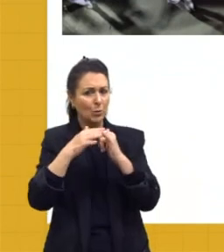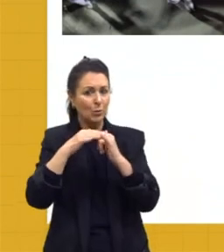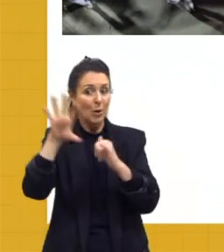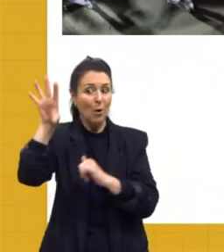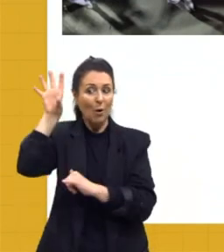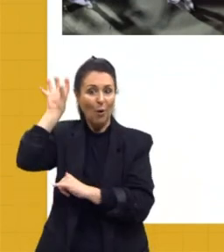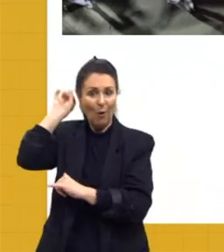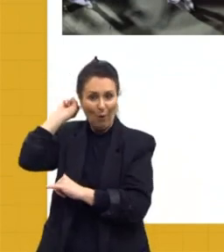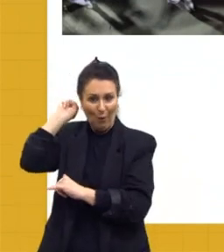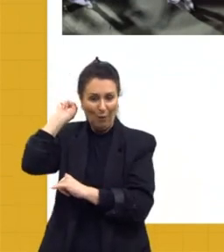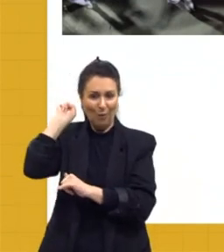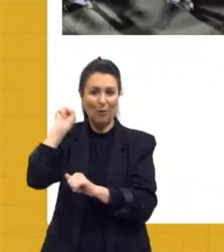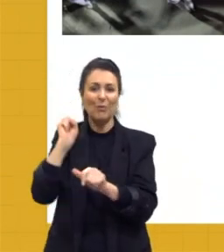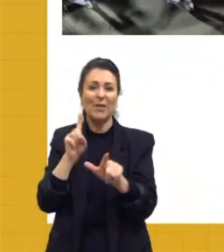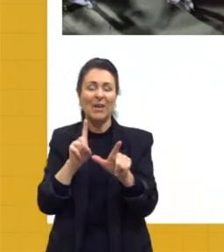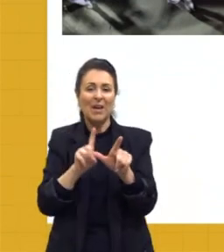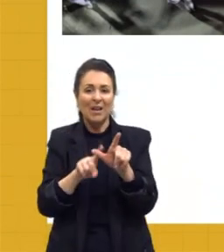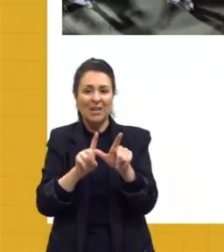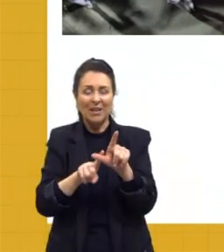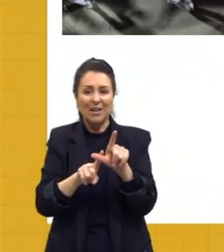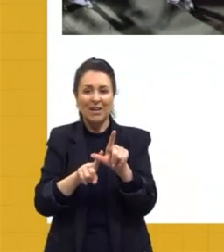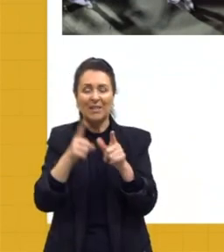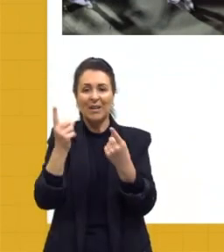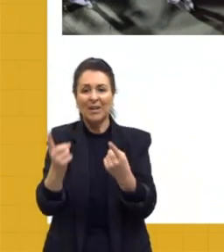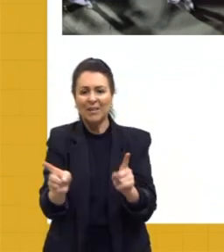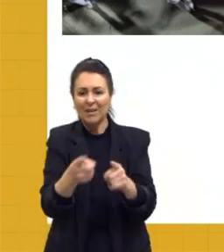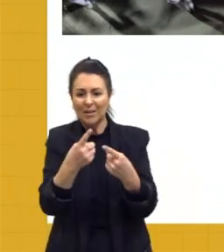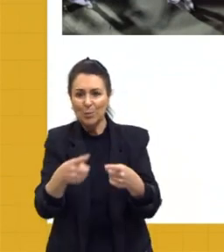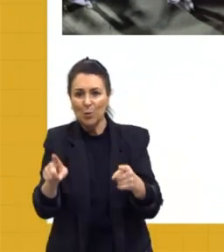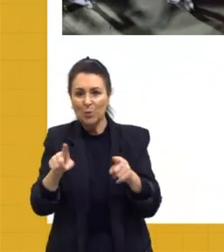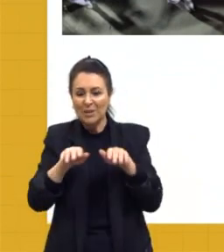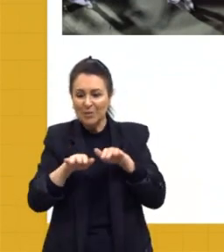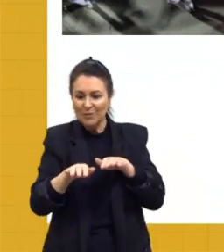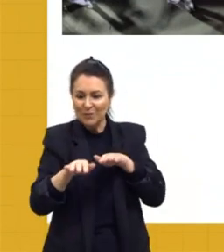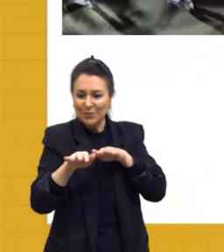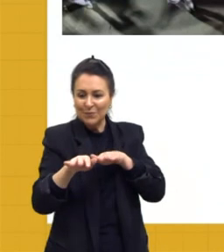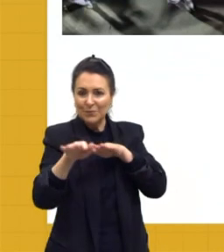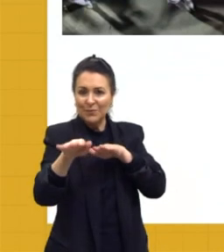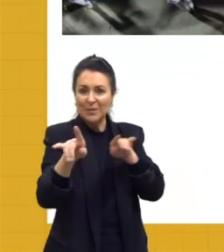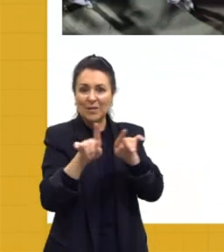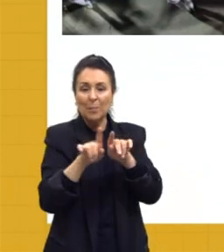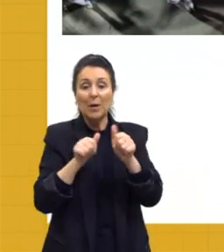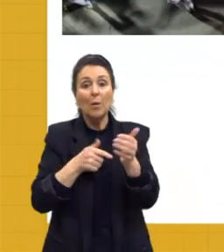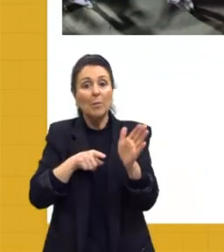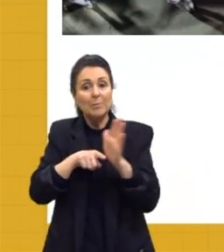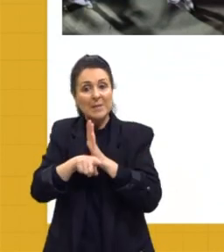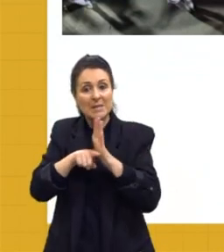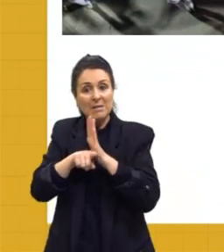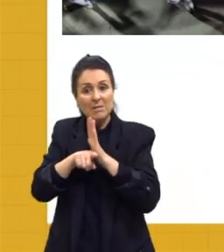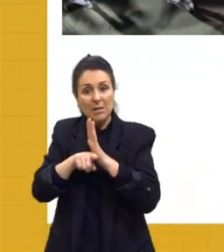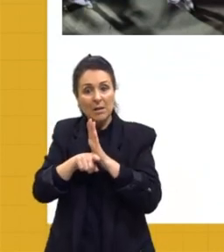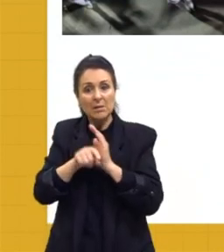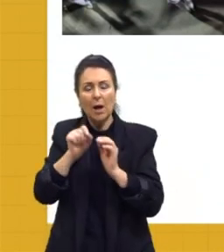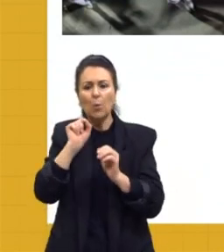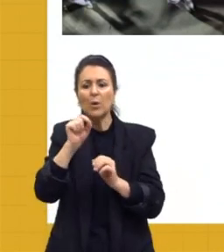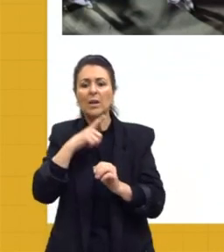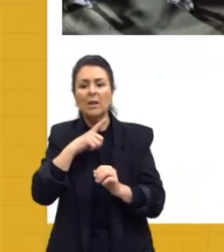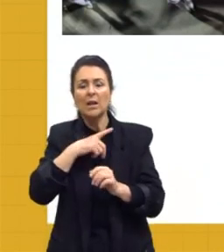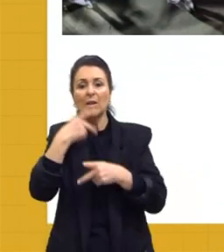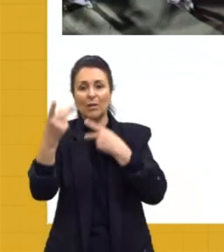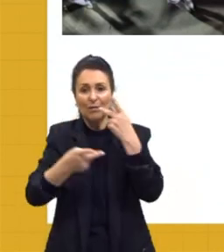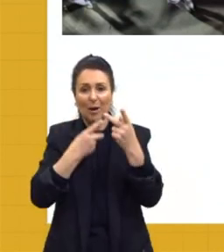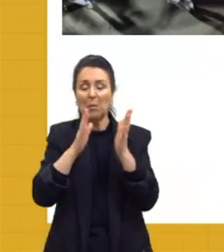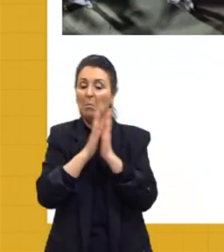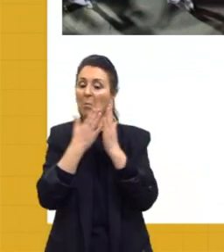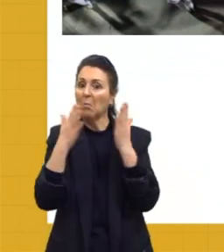enredo, deem uma olhada no desfile. E é muito legal também pesquisar as figuras históricas que eles mencionam nesse enredo. Parabéns aí também para